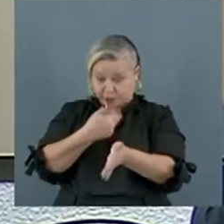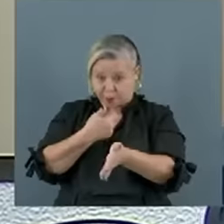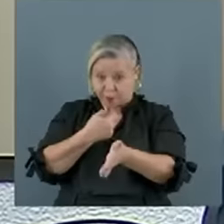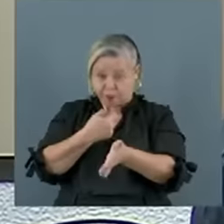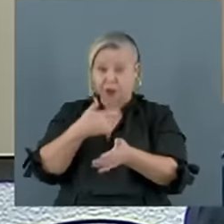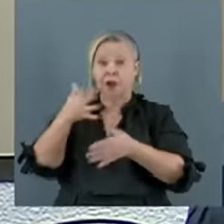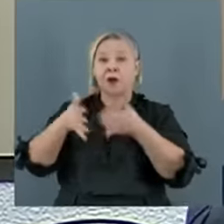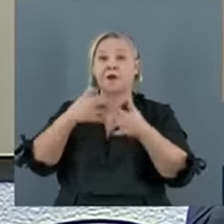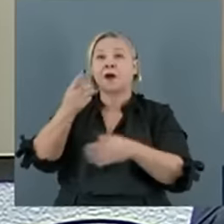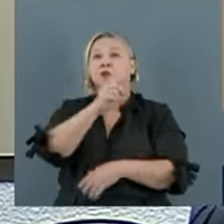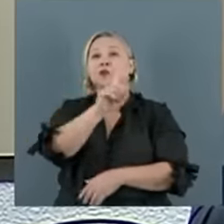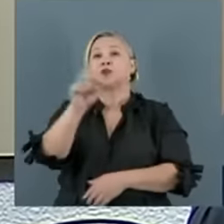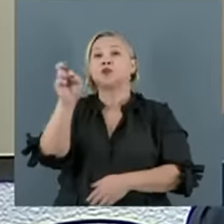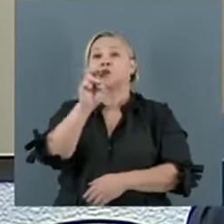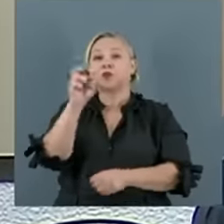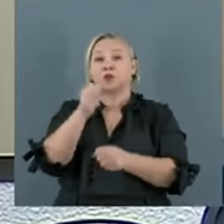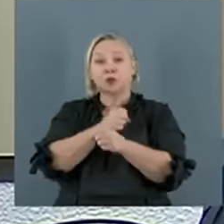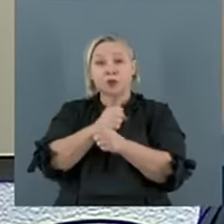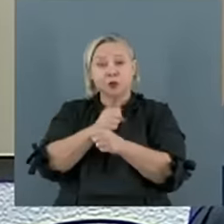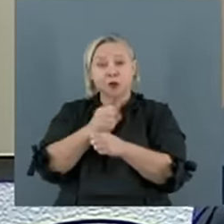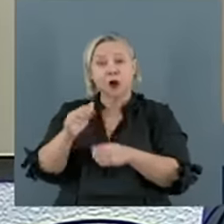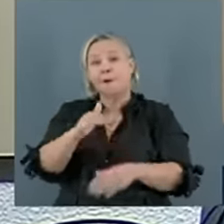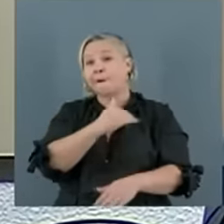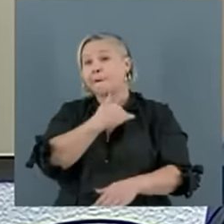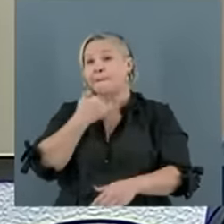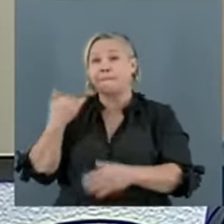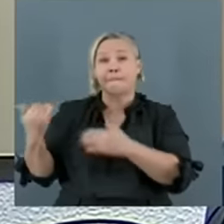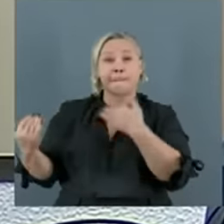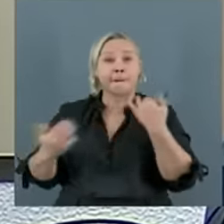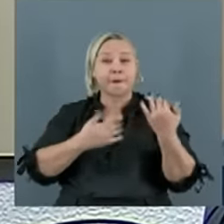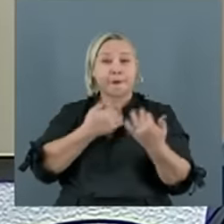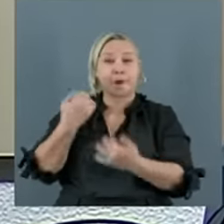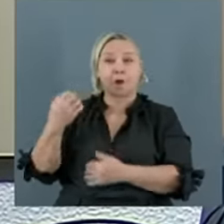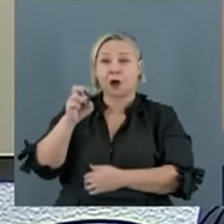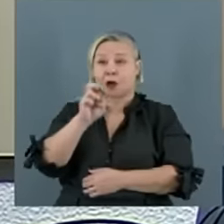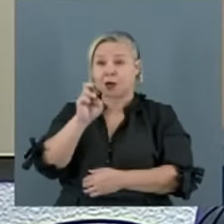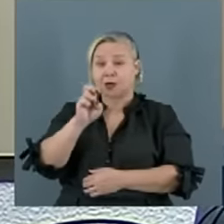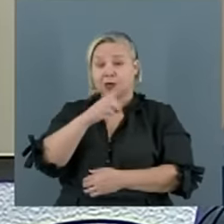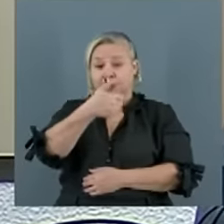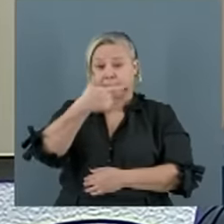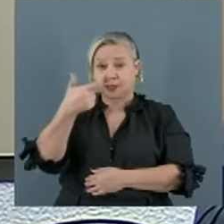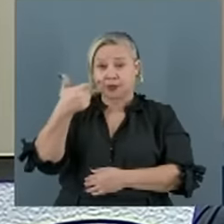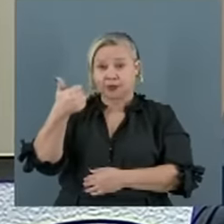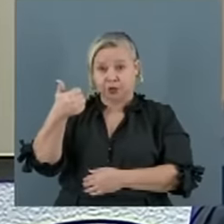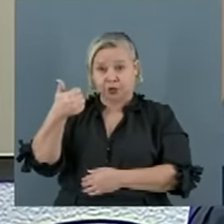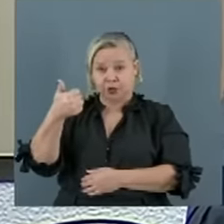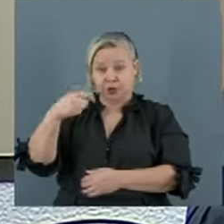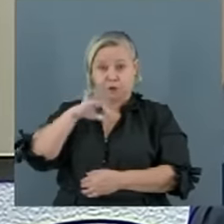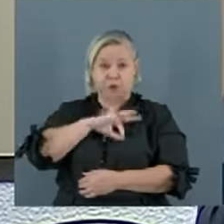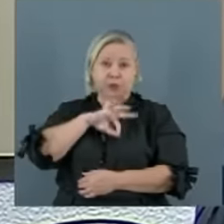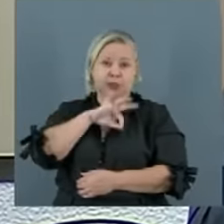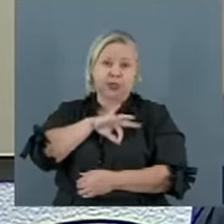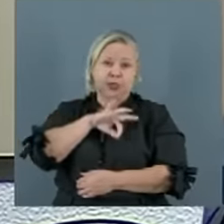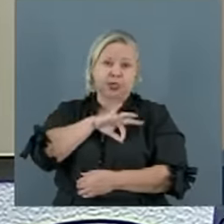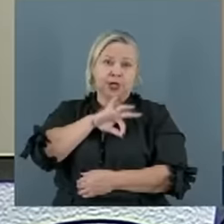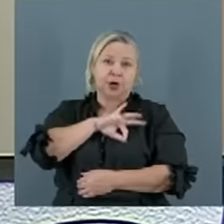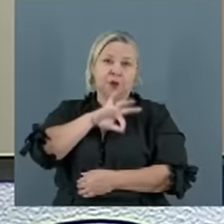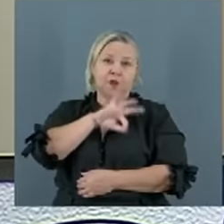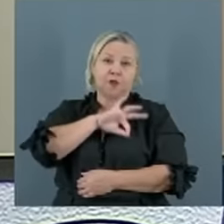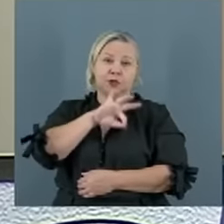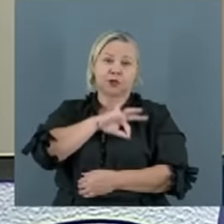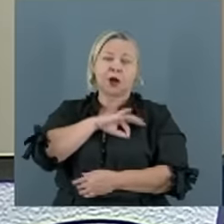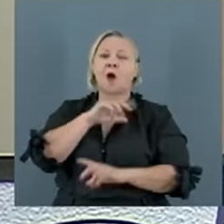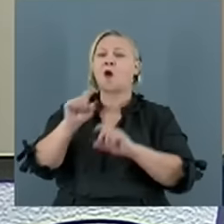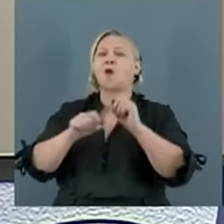Dos últimos cinco anos, morreram 121 policiais. Quem era o presidente da